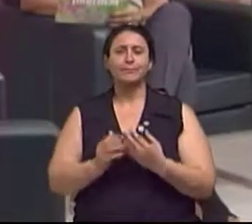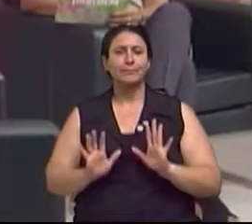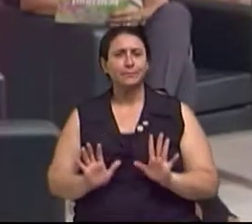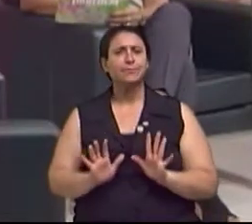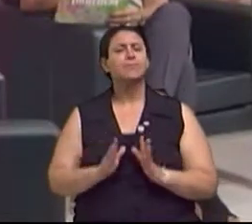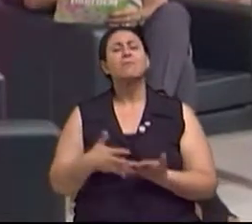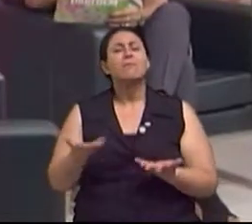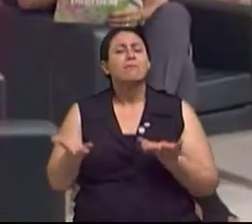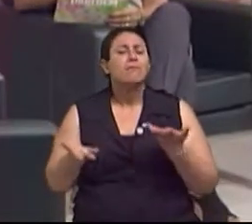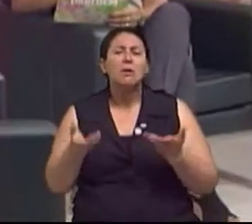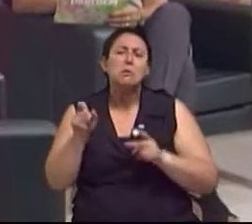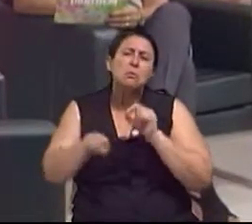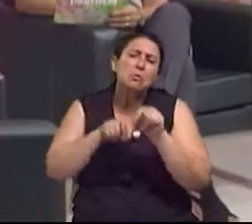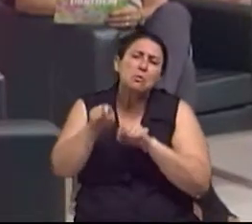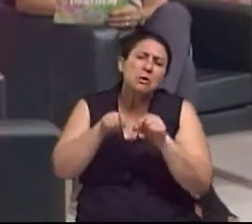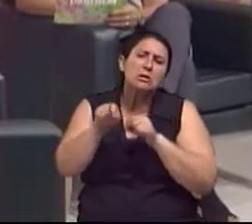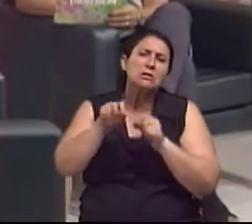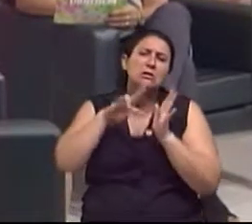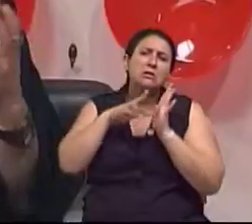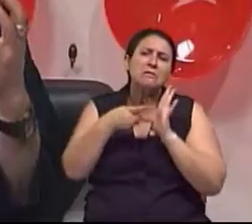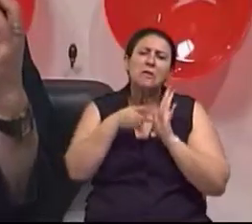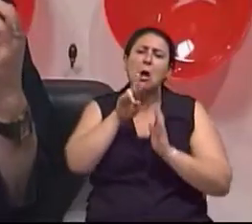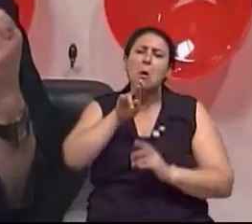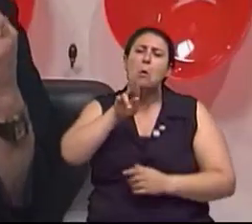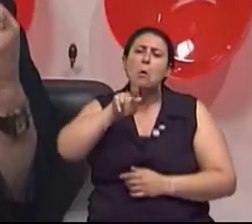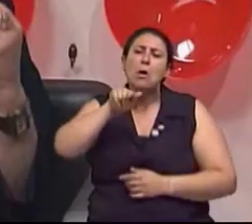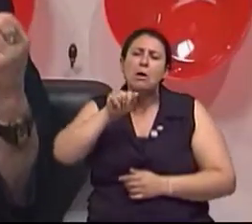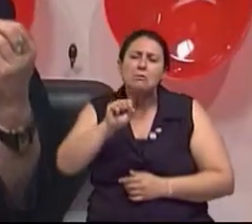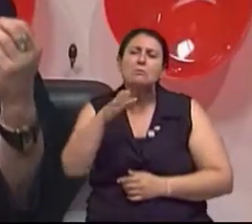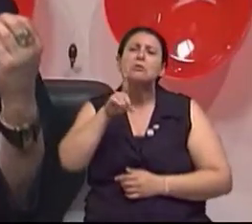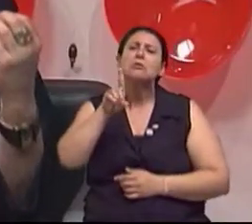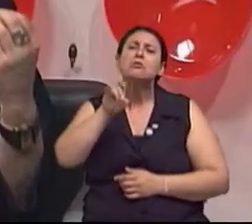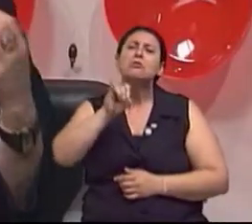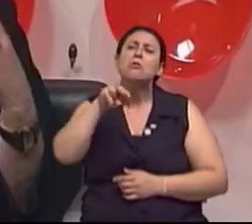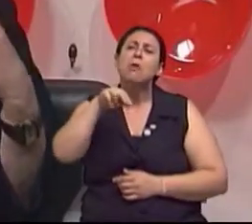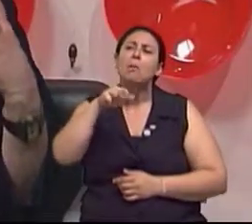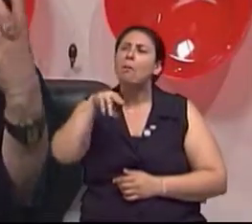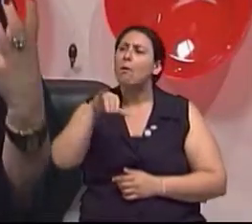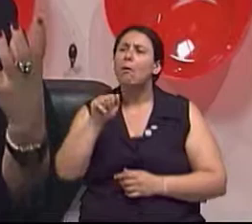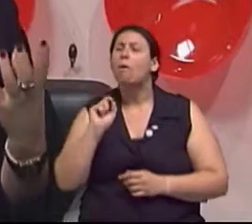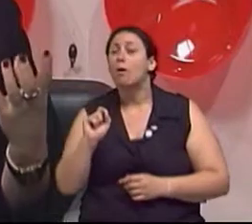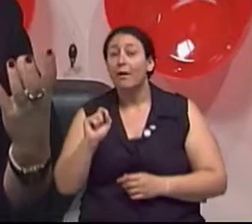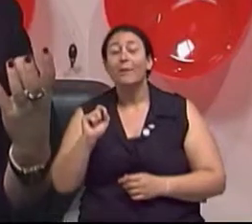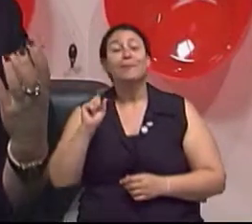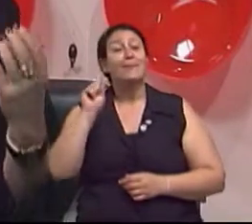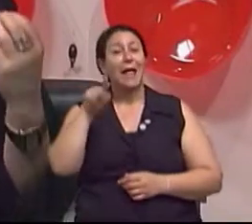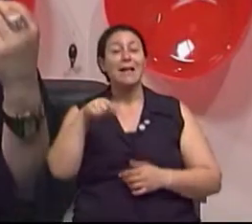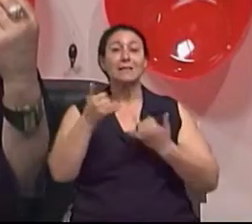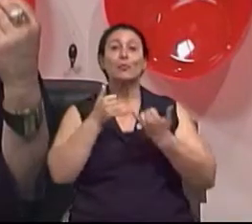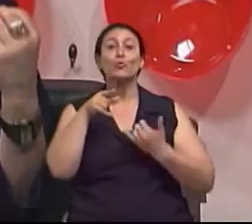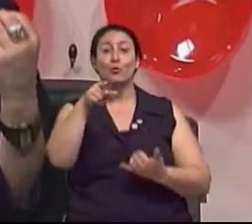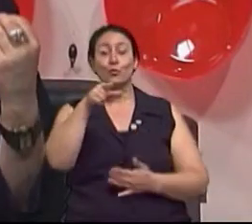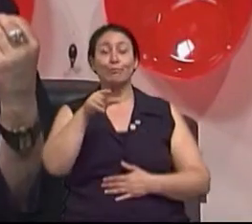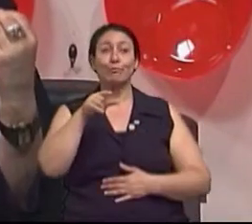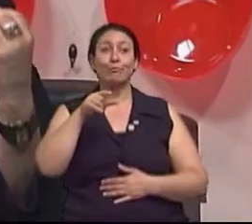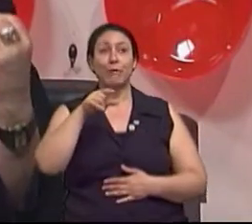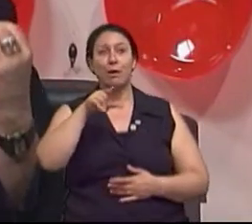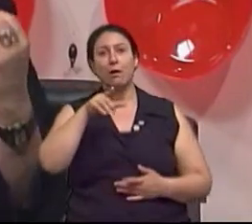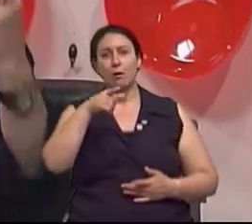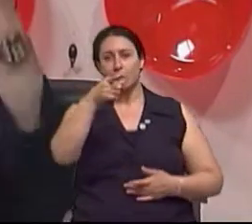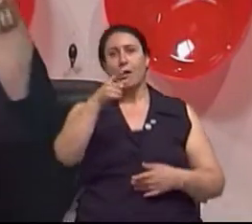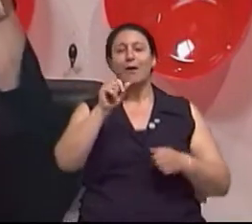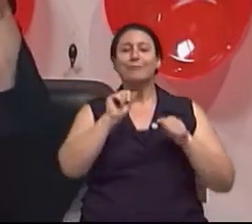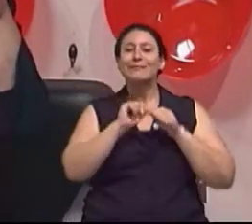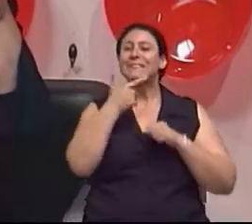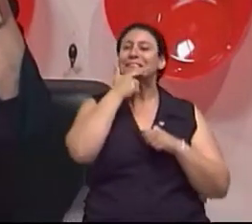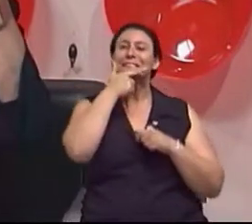rugas dinâmicas, por que que faz essa diferenciação? Porque são aquelas rugas que aparecem com o movimento. Ah! Geralmente, não é?